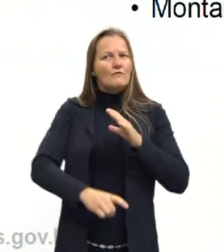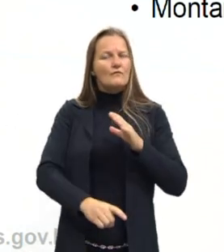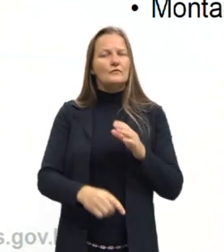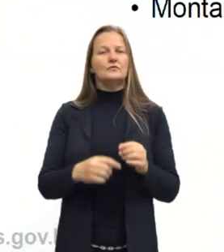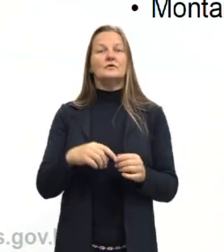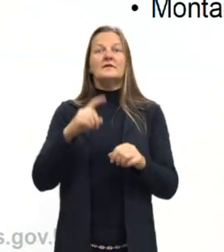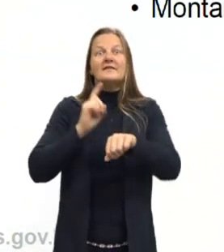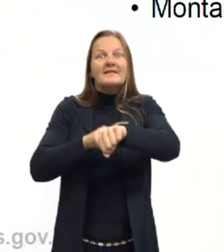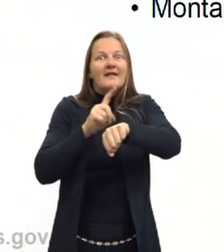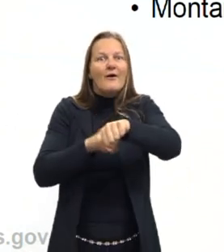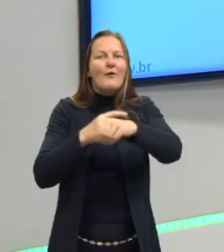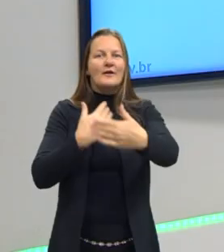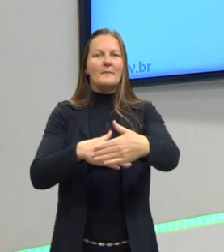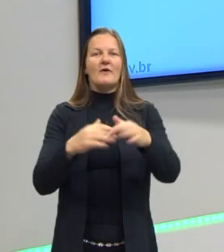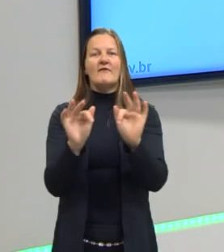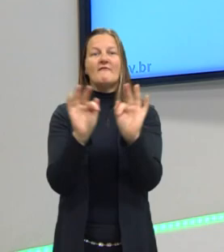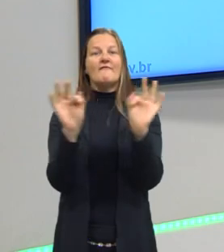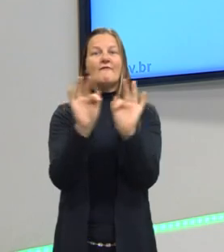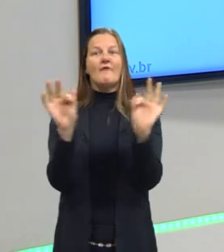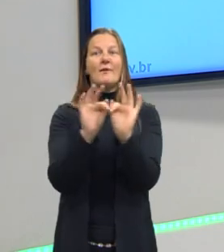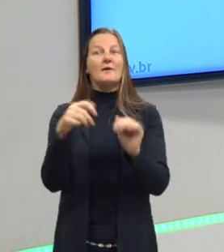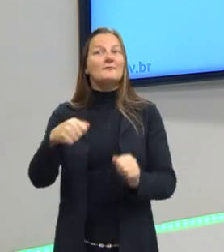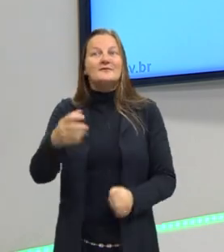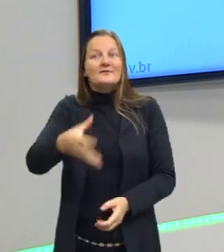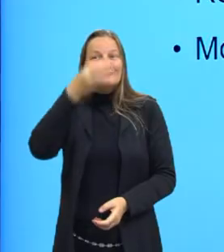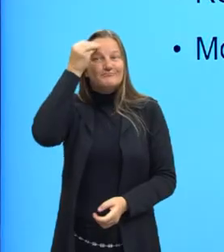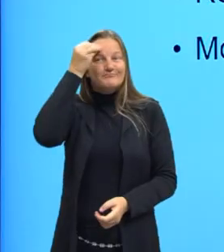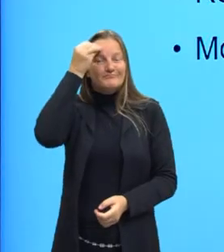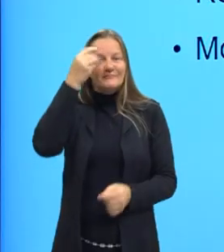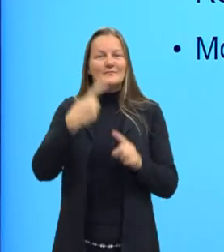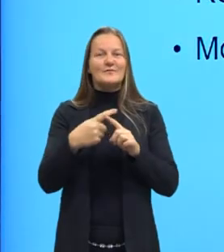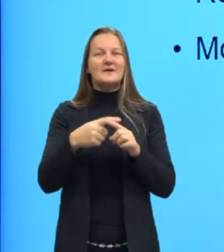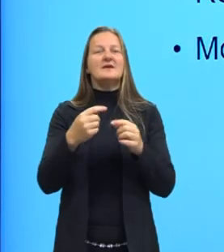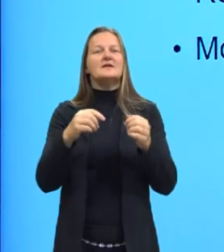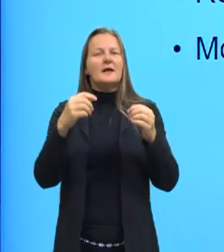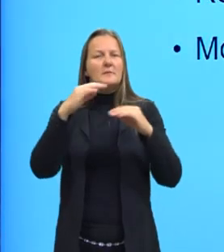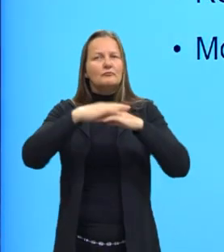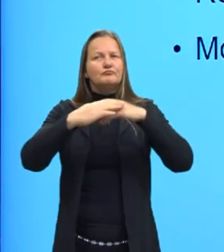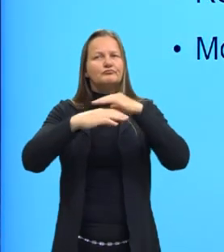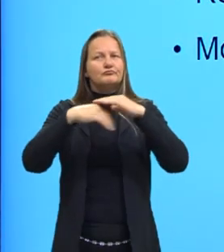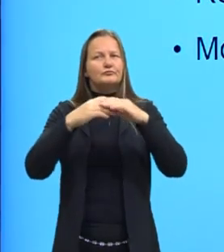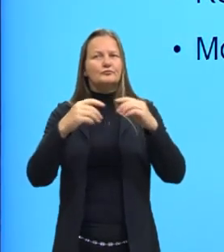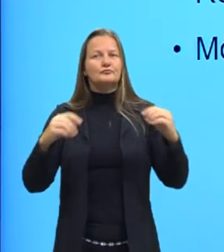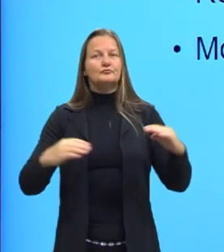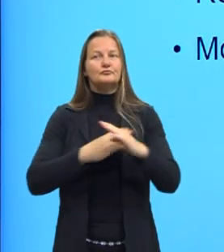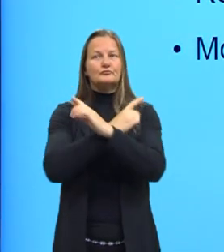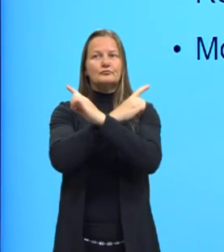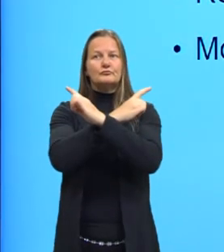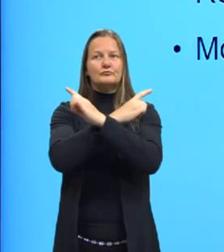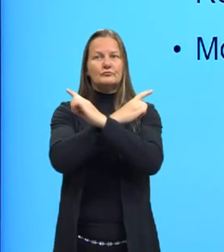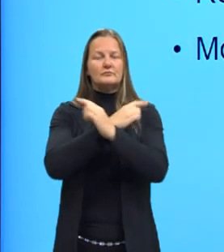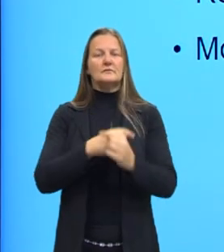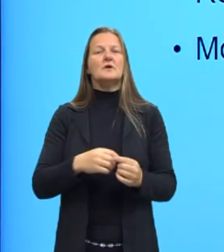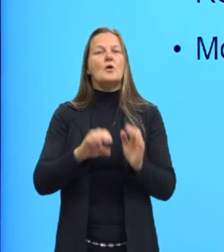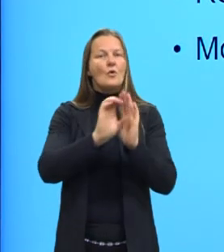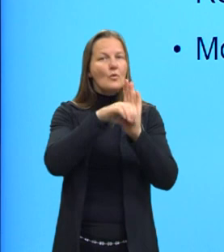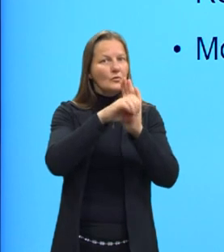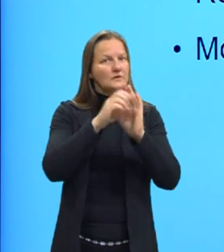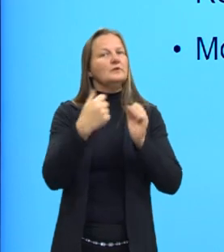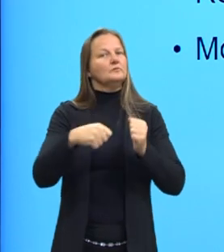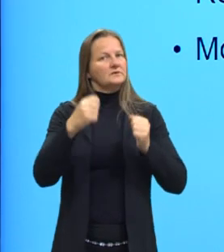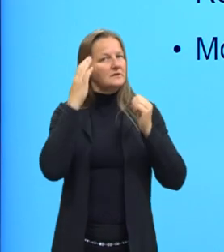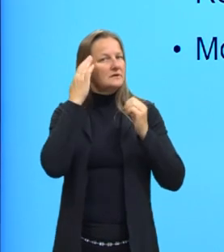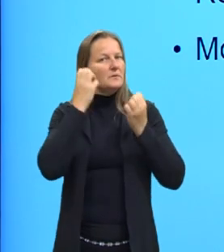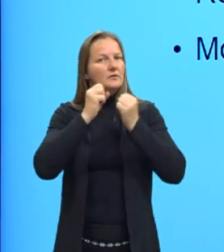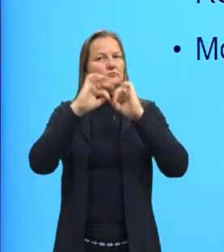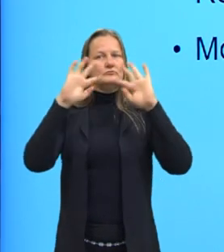destas fórmulas. Se a gente sabe montar essa aqui. A gente precisa entender o conceito, claro, precisa saber o que